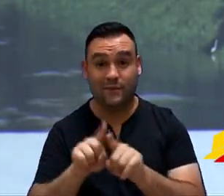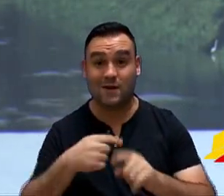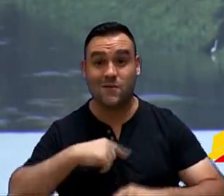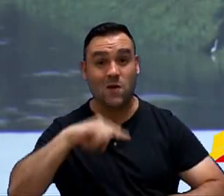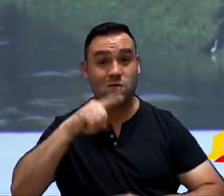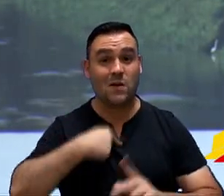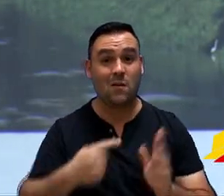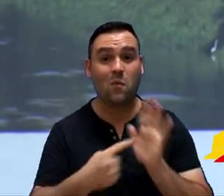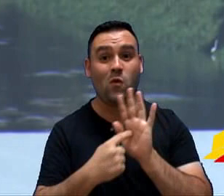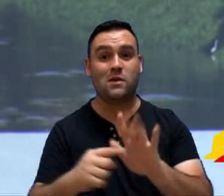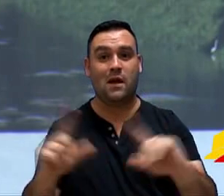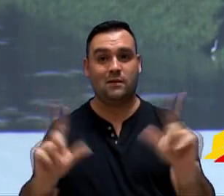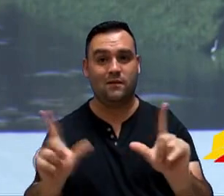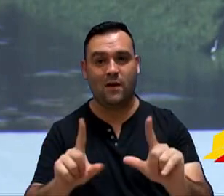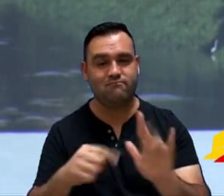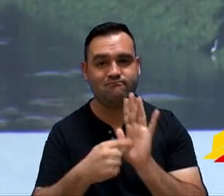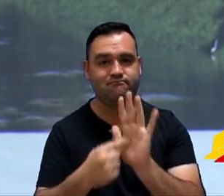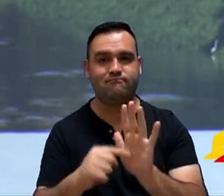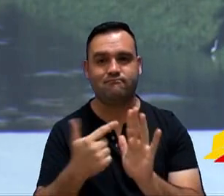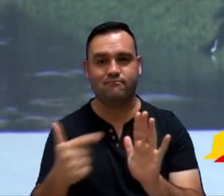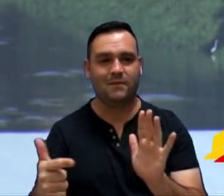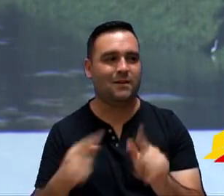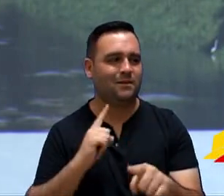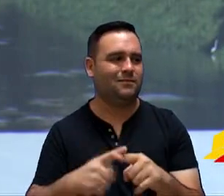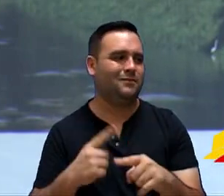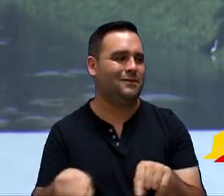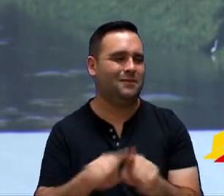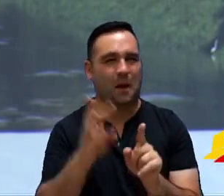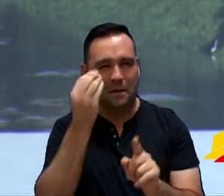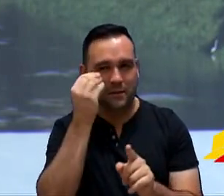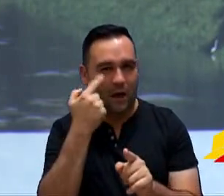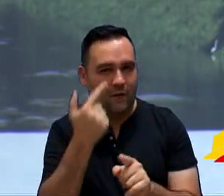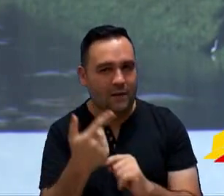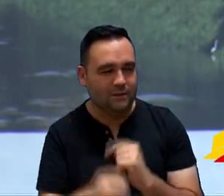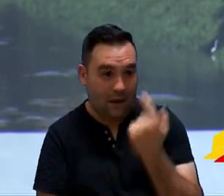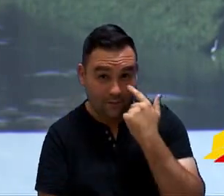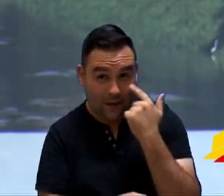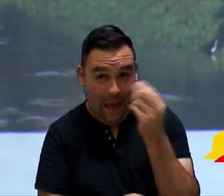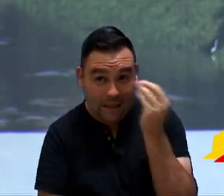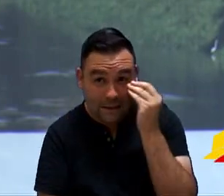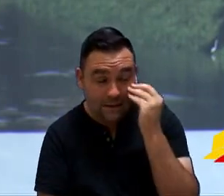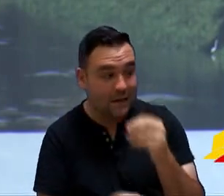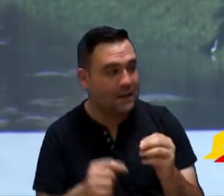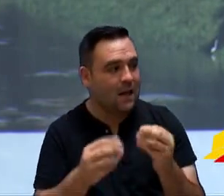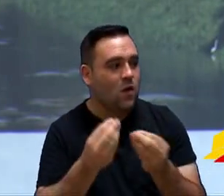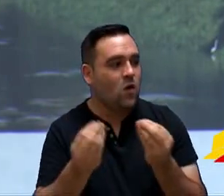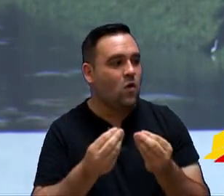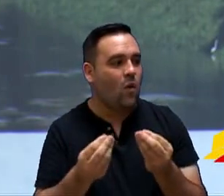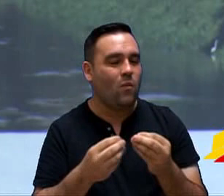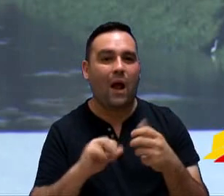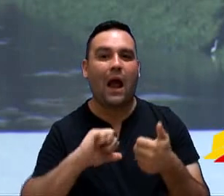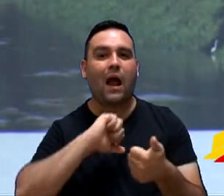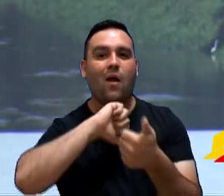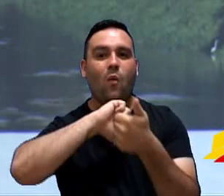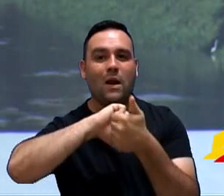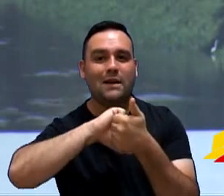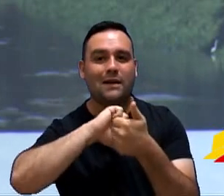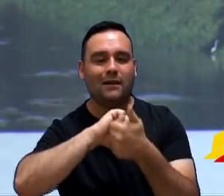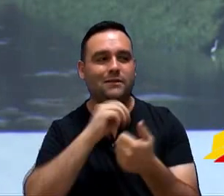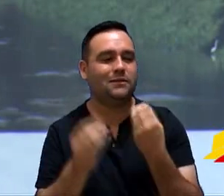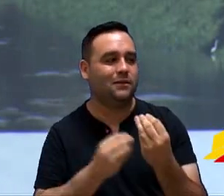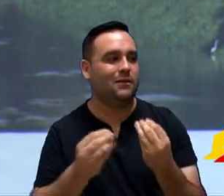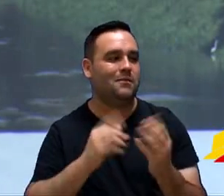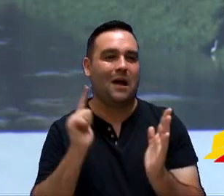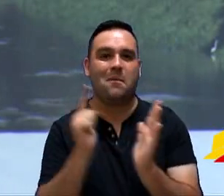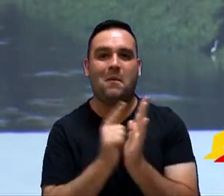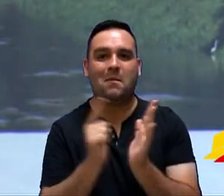não dá para mostrar na TV, mas vamos tentar mostrar? Vamos tentar mostrar a qualidade do documento